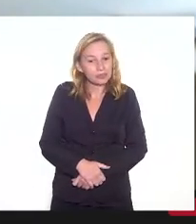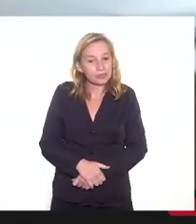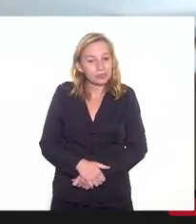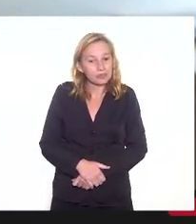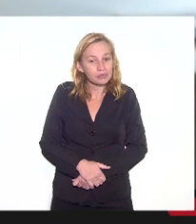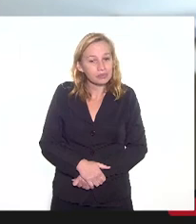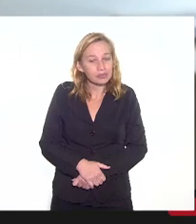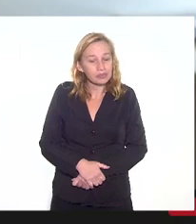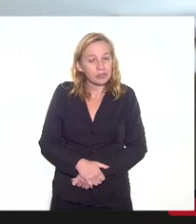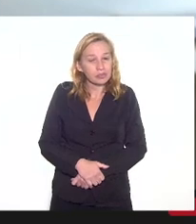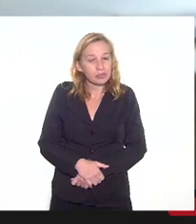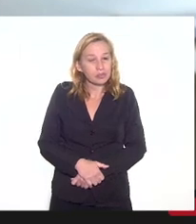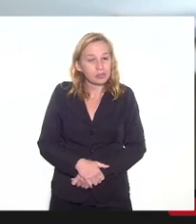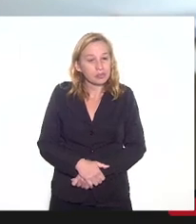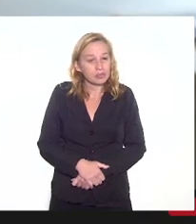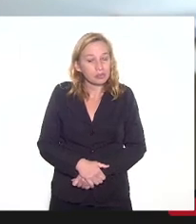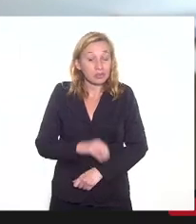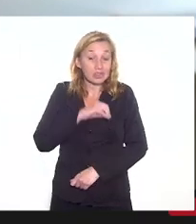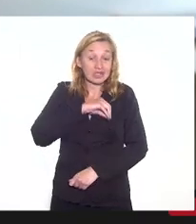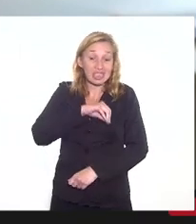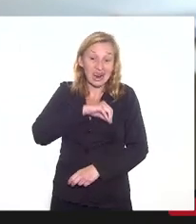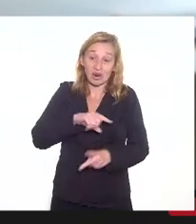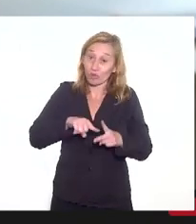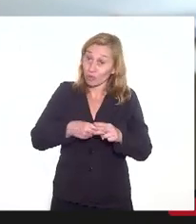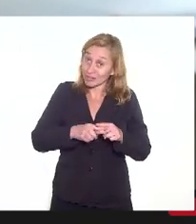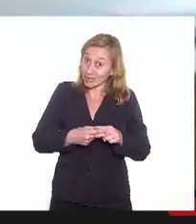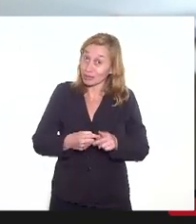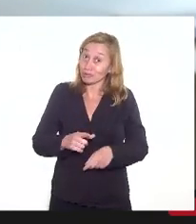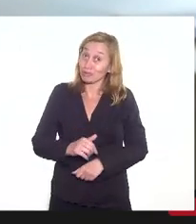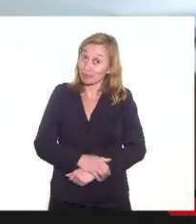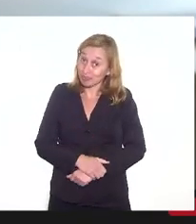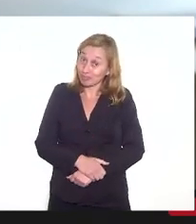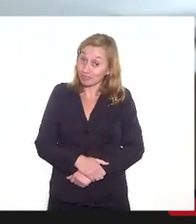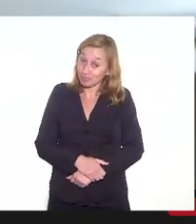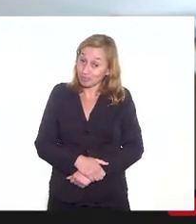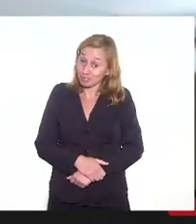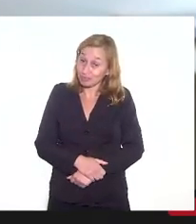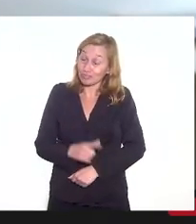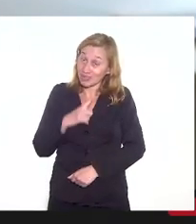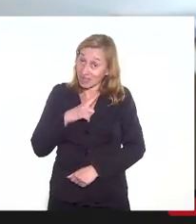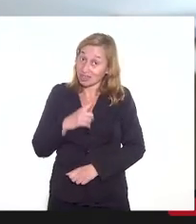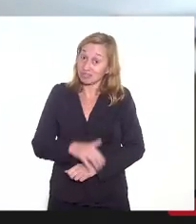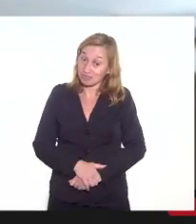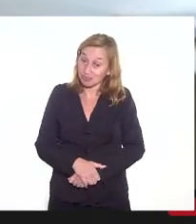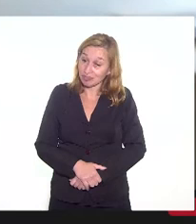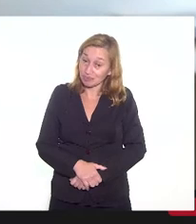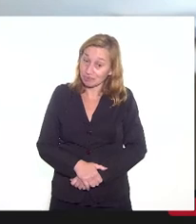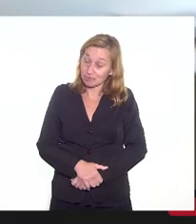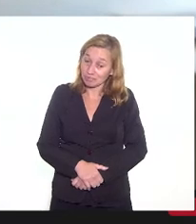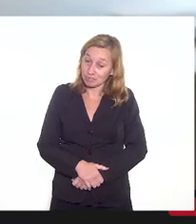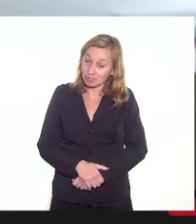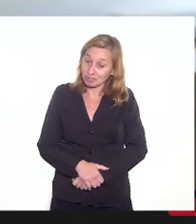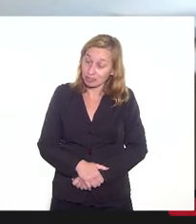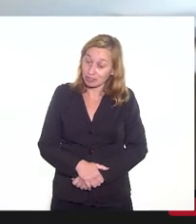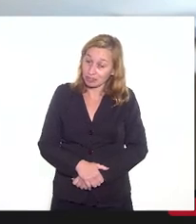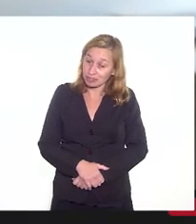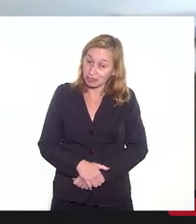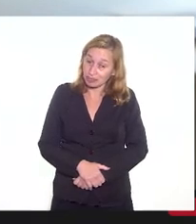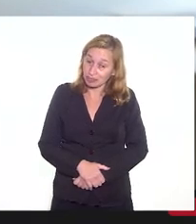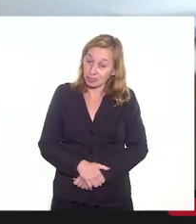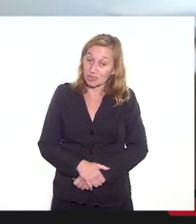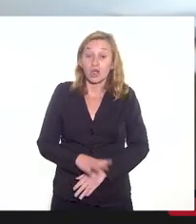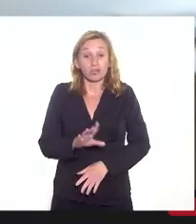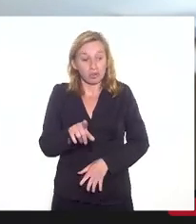reposição salarial. A necessidade de ter isso no plano